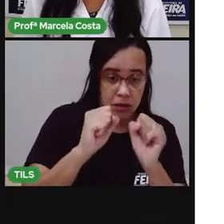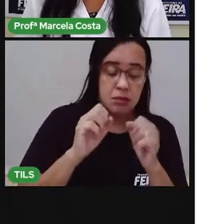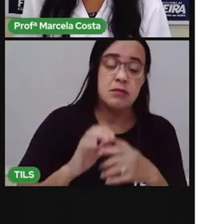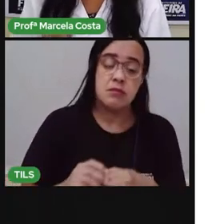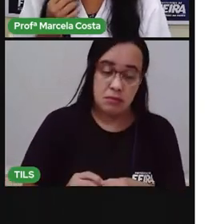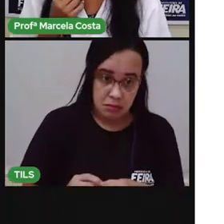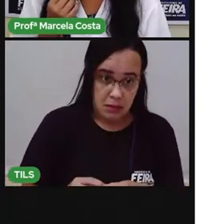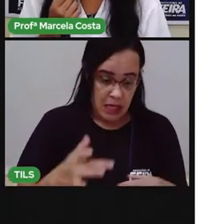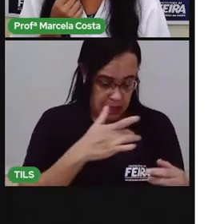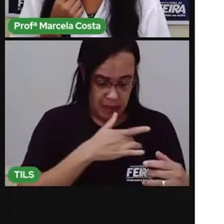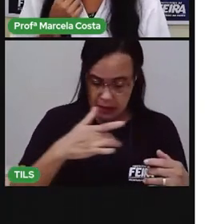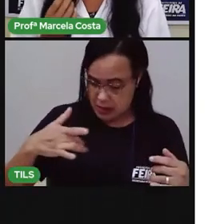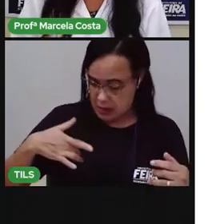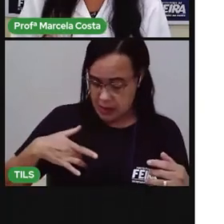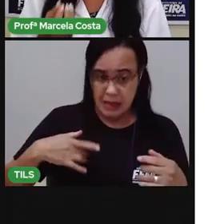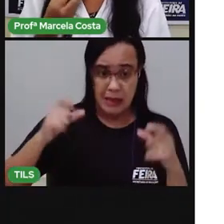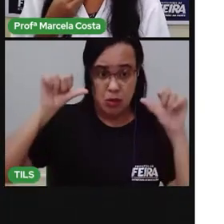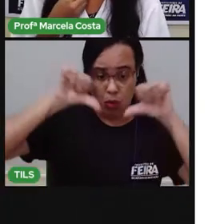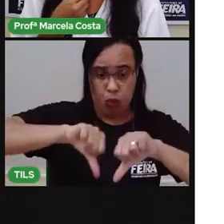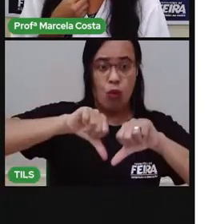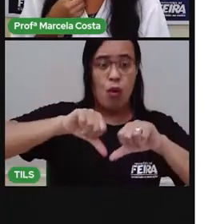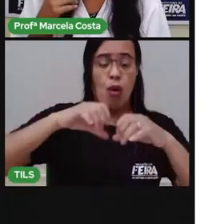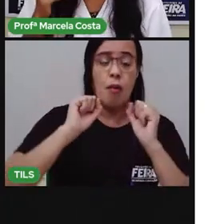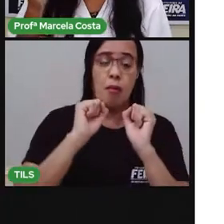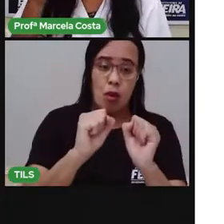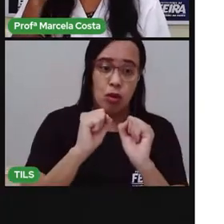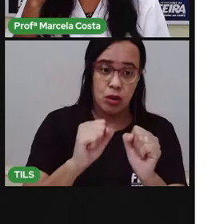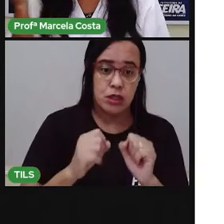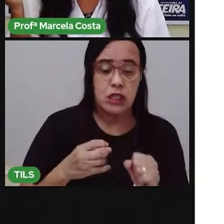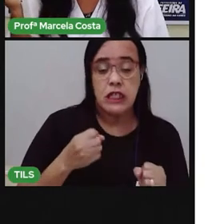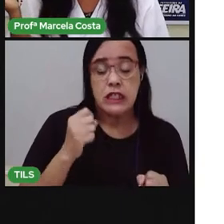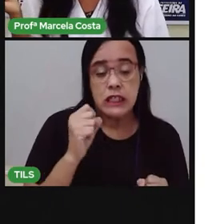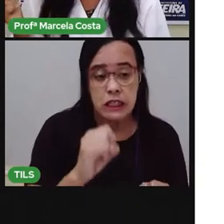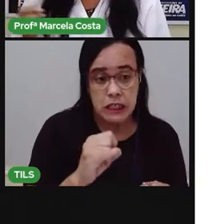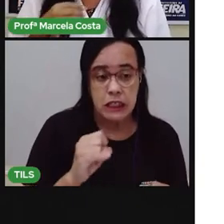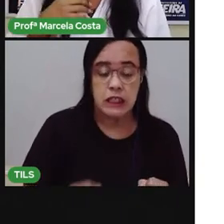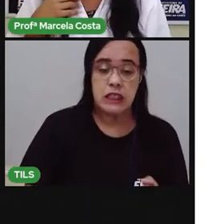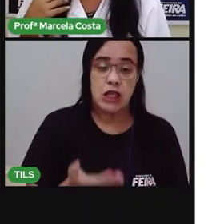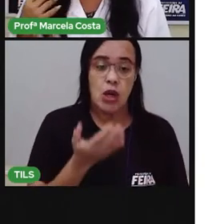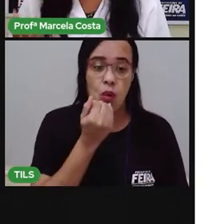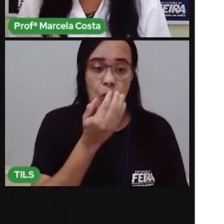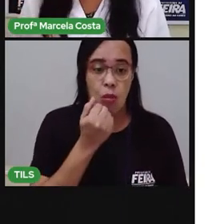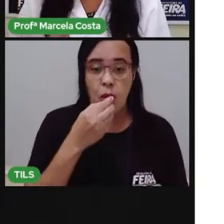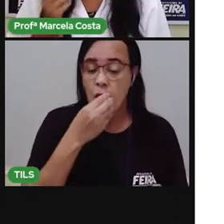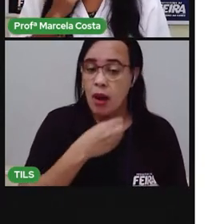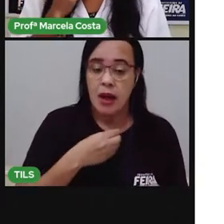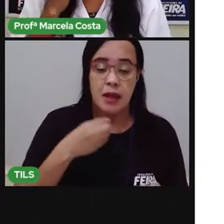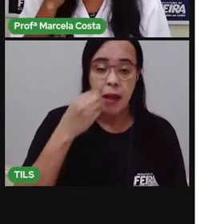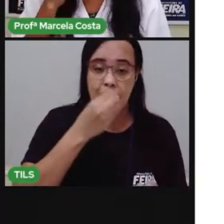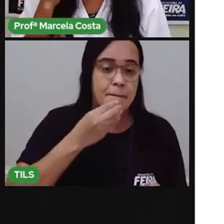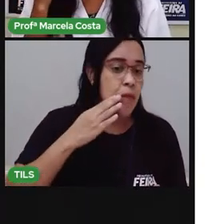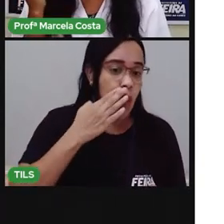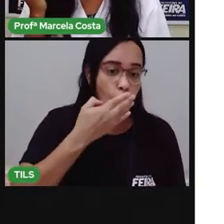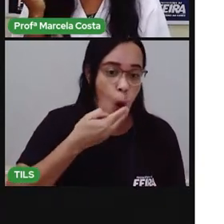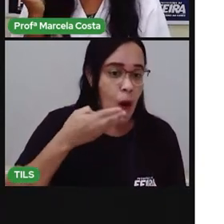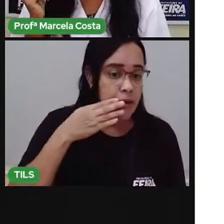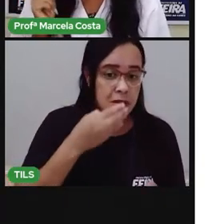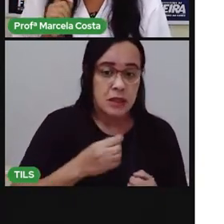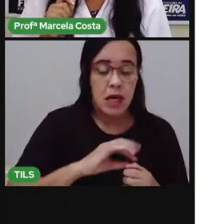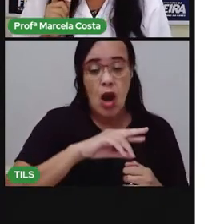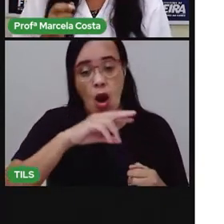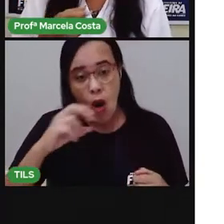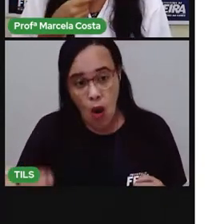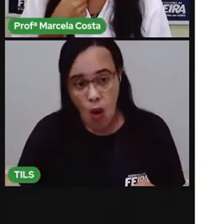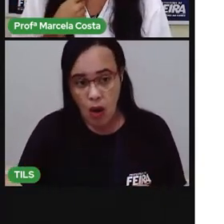você colocar na boca, né, você ingerir, passar no olho, você pode perder a visão,